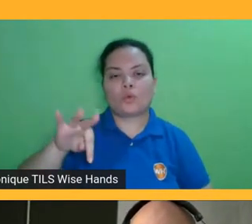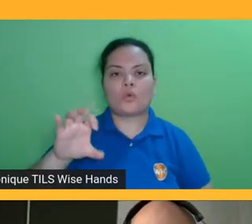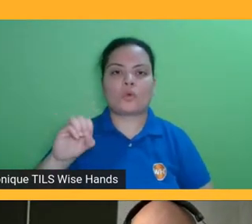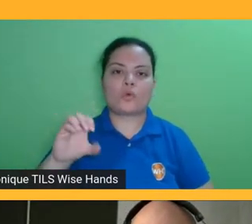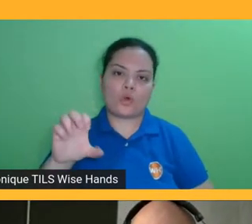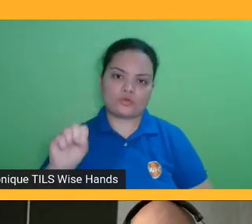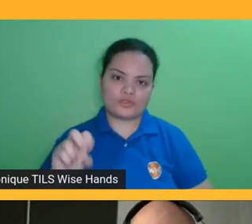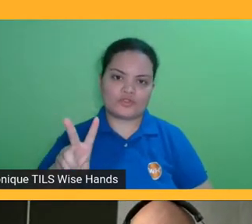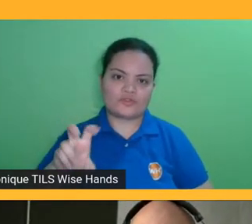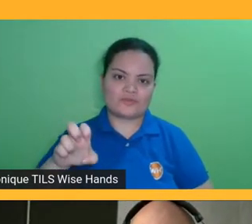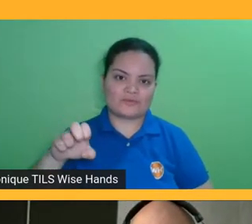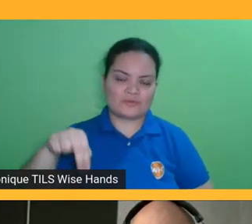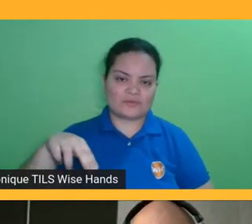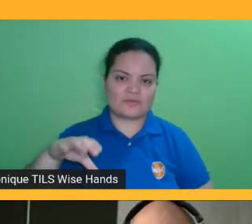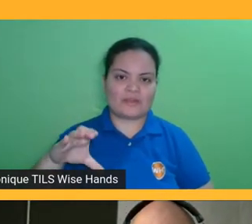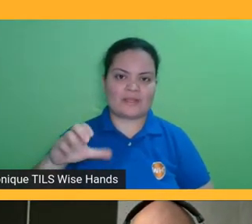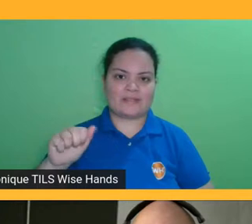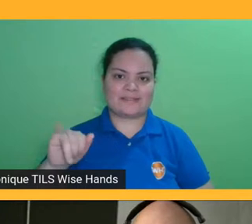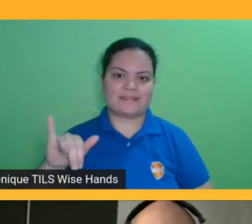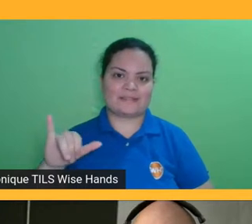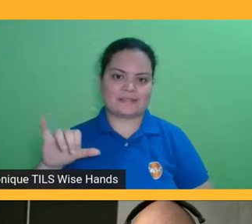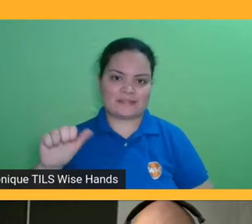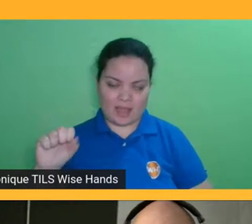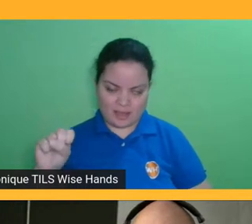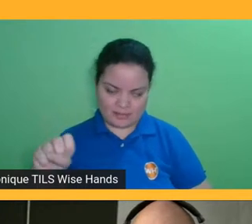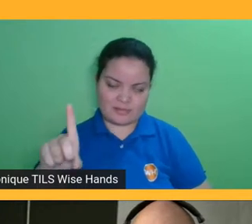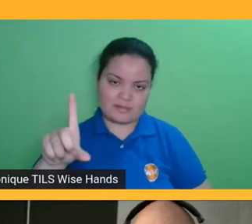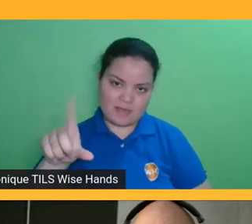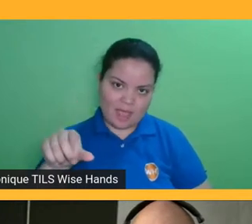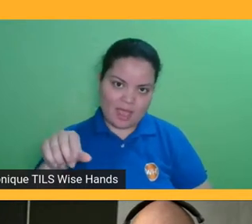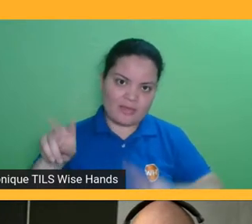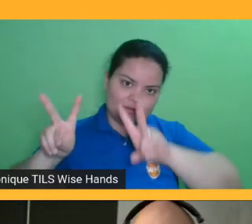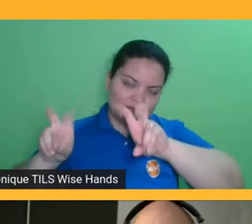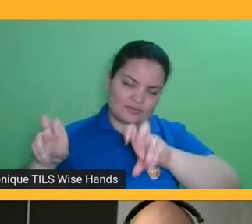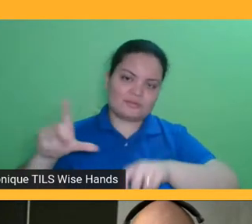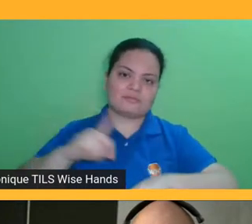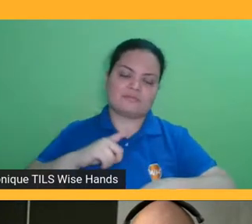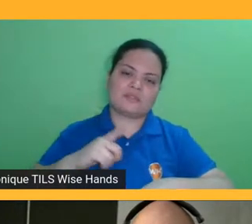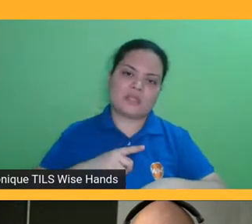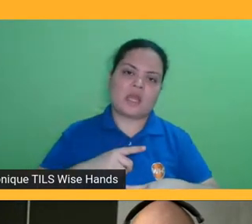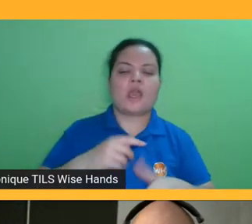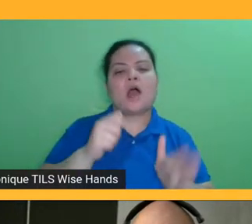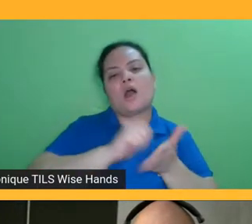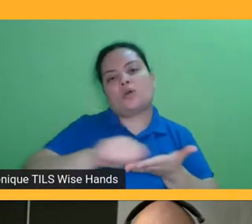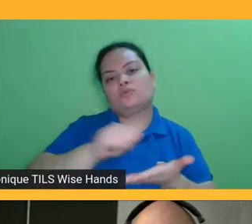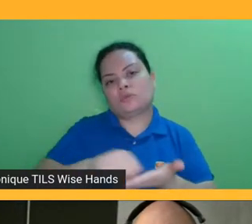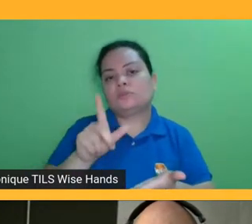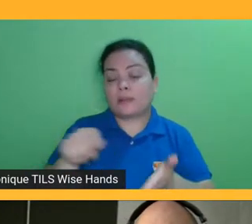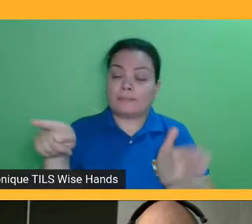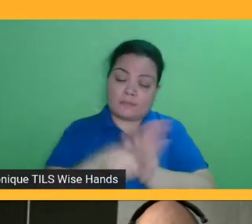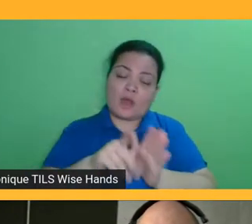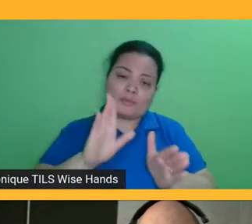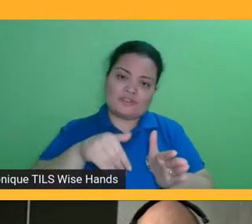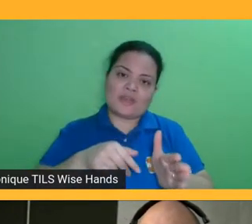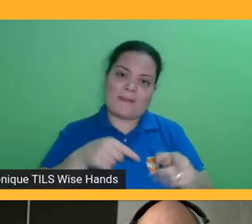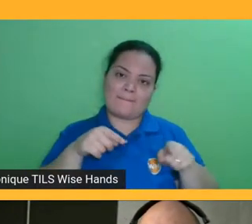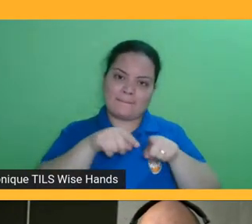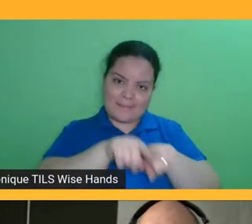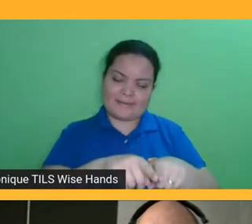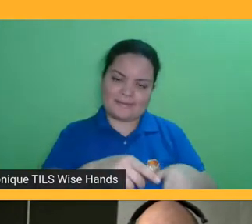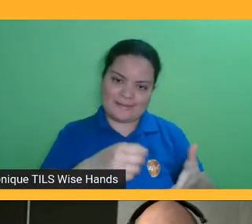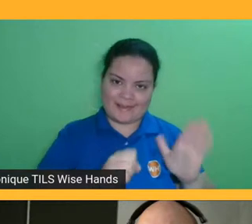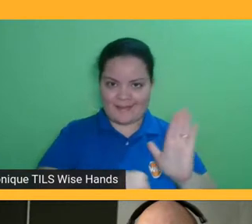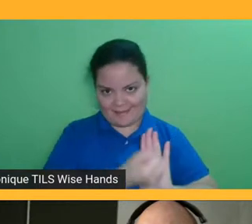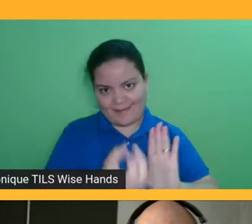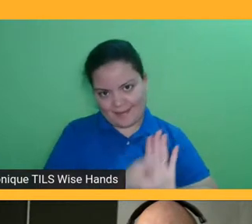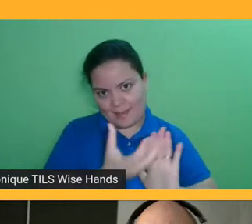contos e ensaios de autores que já são da casa e que tem ali aquele conteúdo extra que a gente conseguiu publicar nesse formato digital,